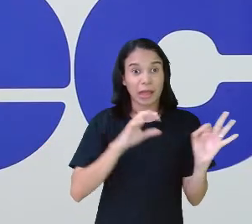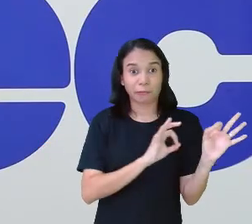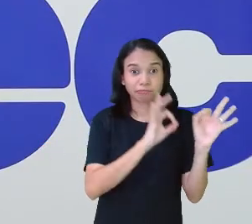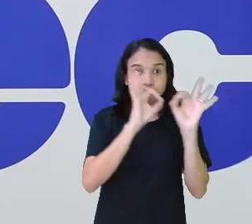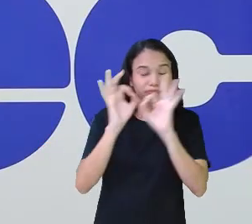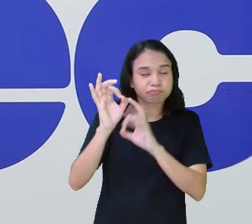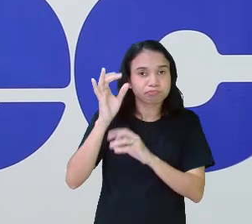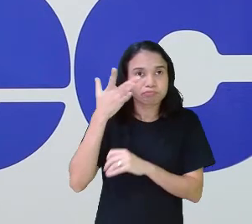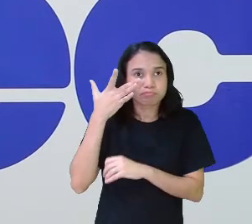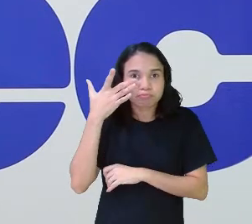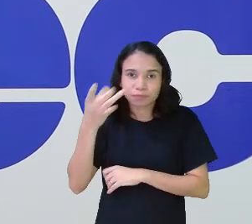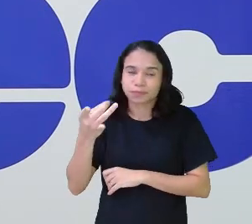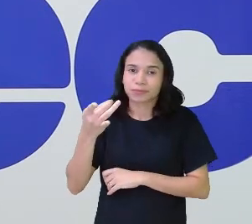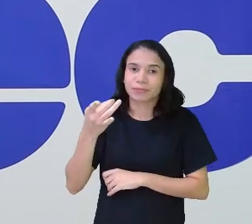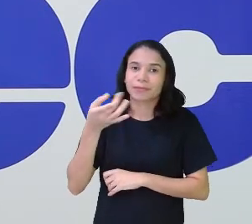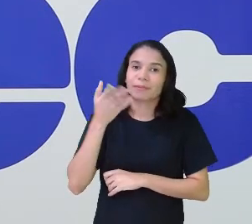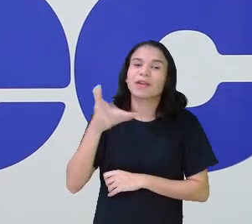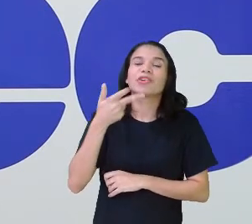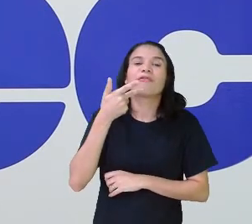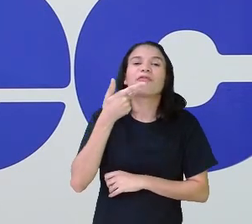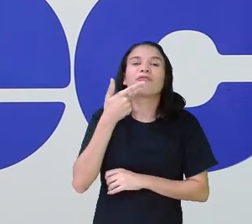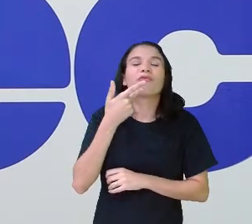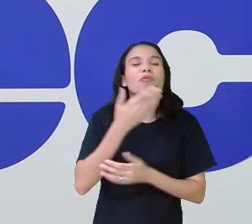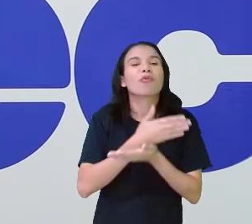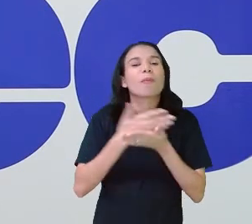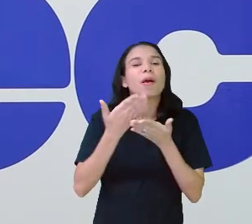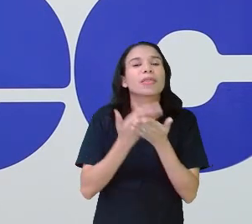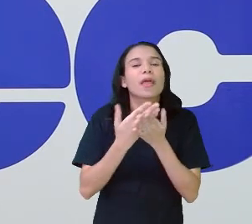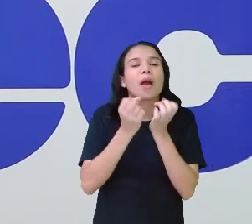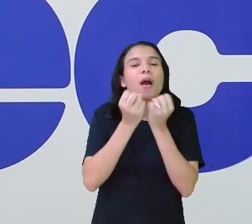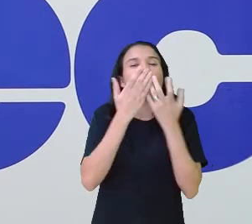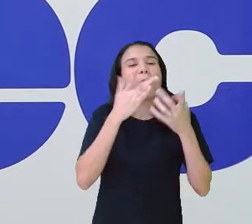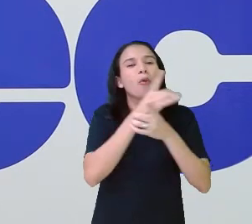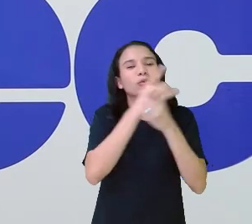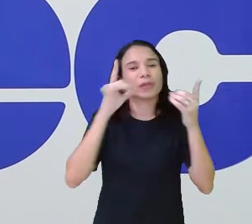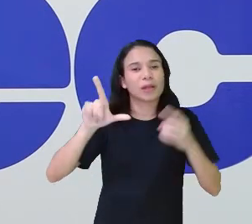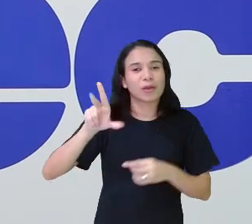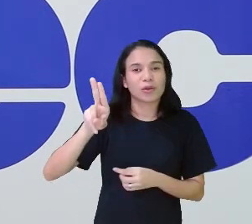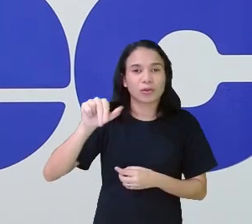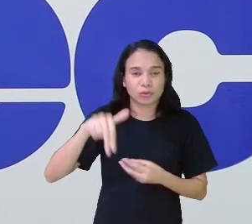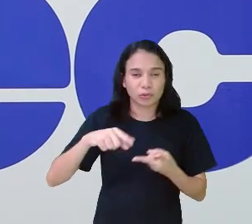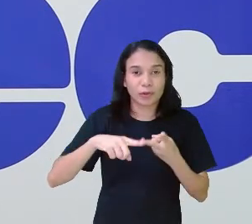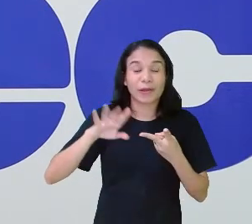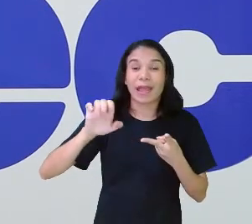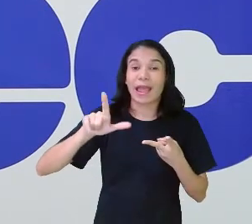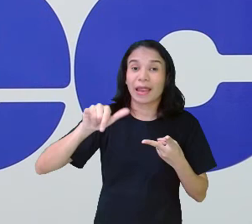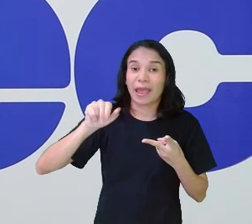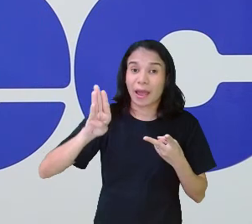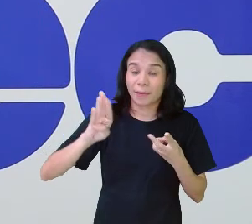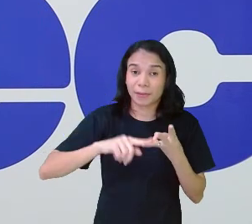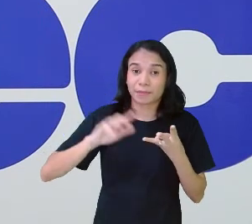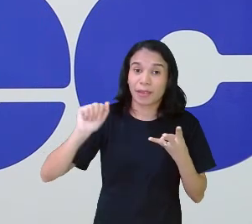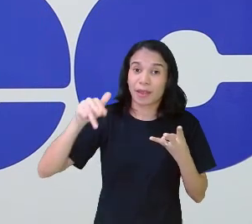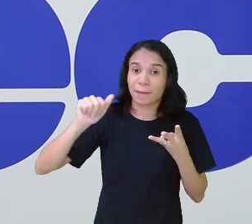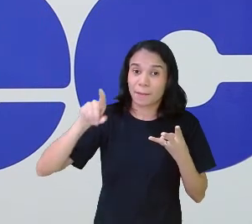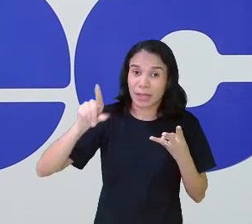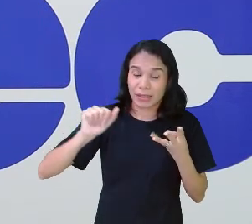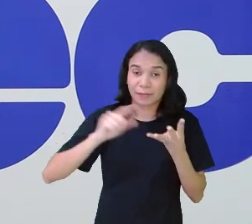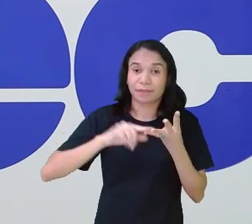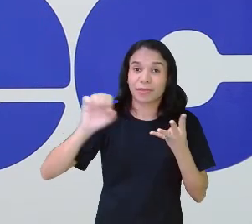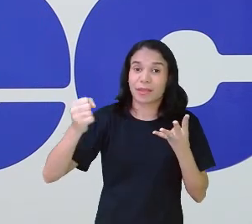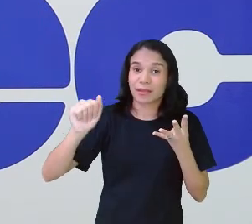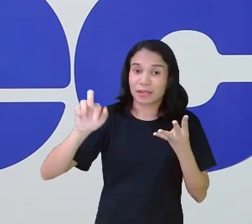acompanhando. Mas muita gente já desejou logo no início da aula, bom dia. O Luan, Eliabe, Amanda, Sara,